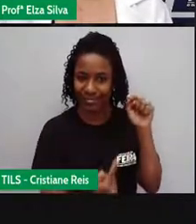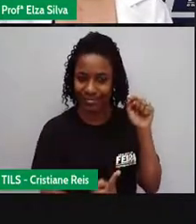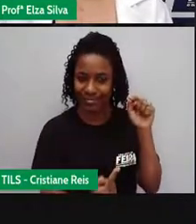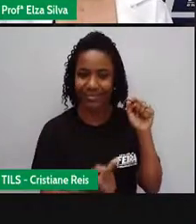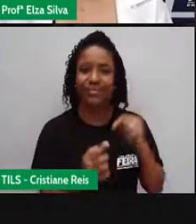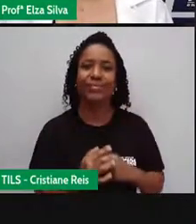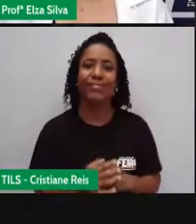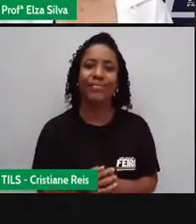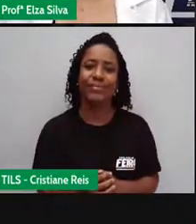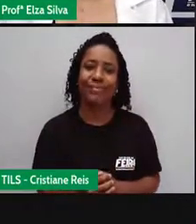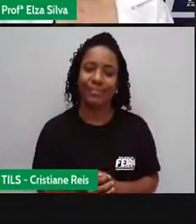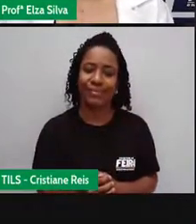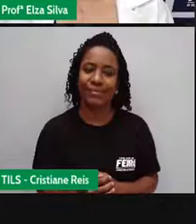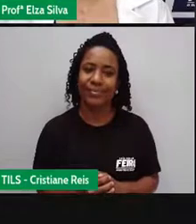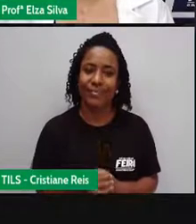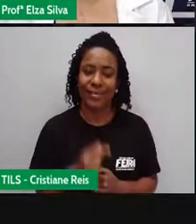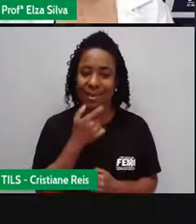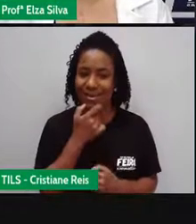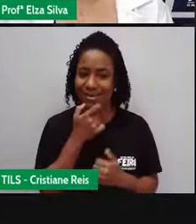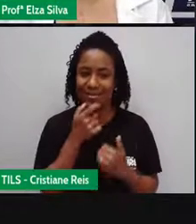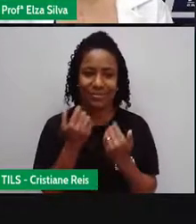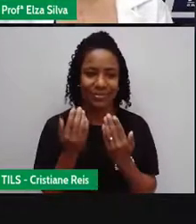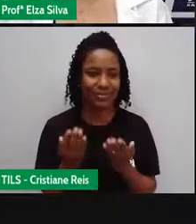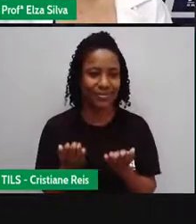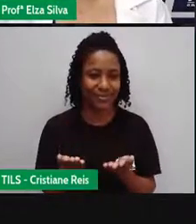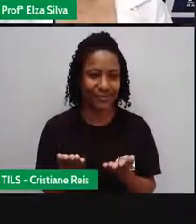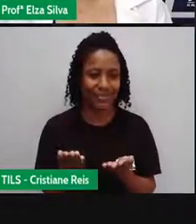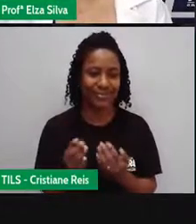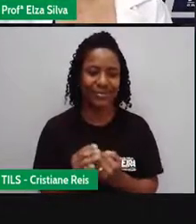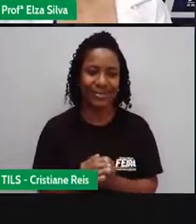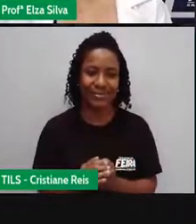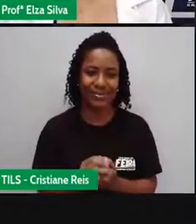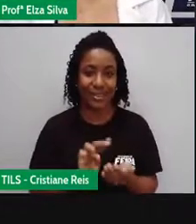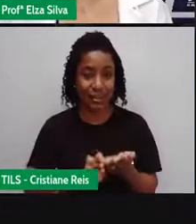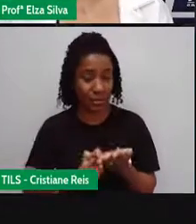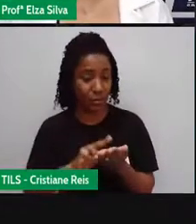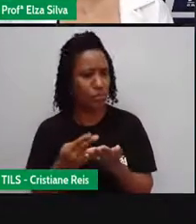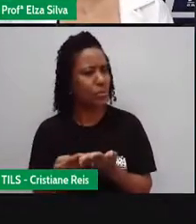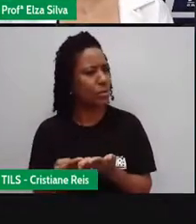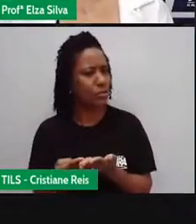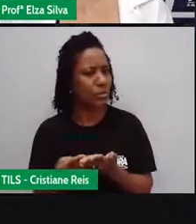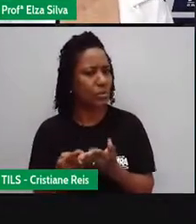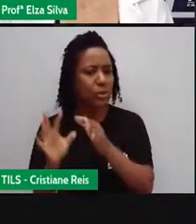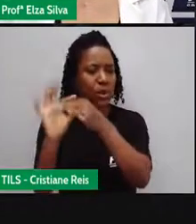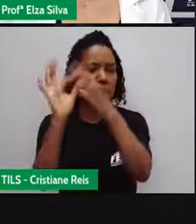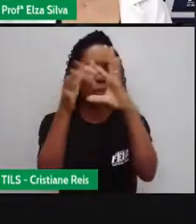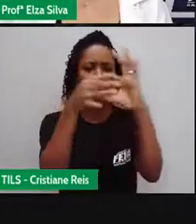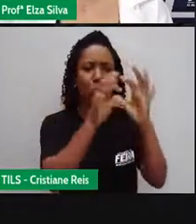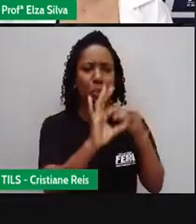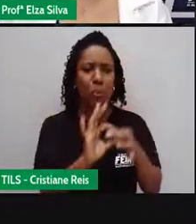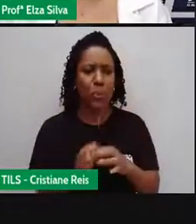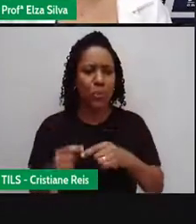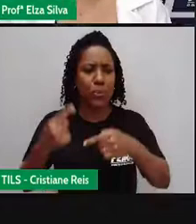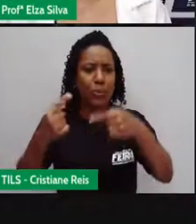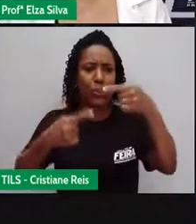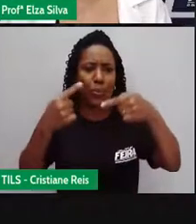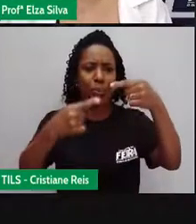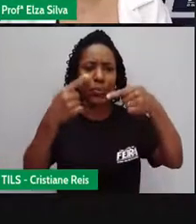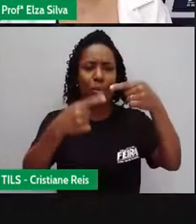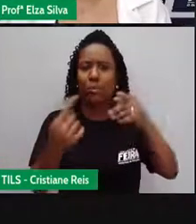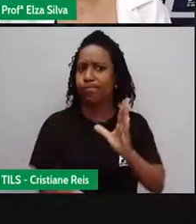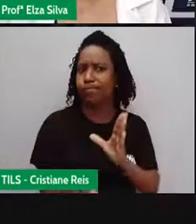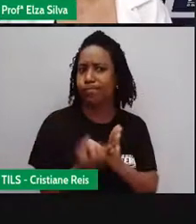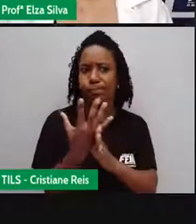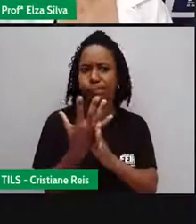O que é a origem dos Jogos Olímpicos? Qual é a origem dos Jogos Olímpicos? Do you know? Você